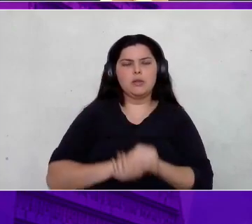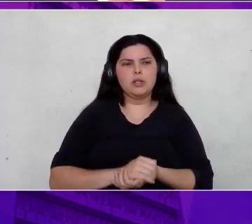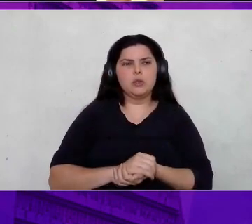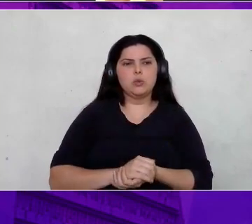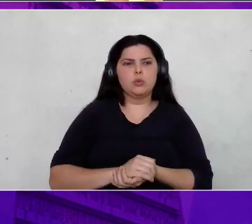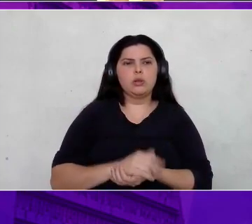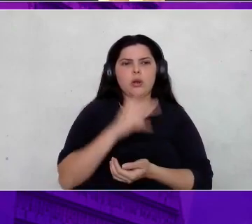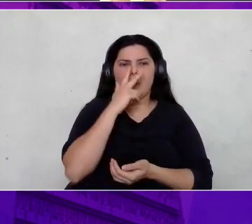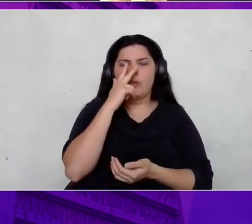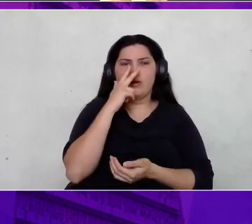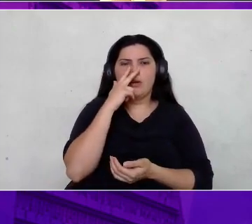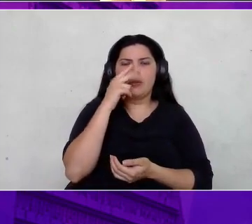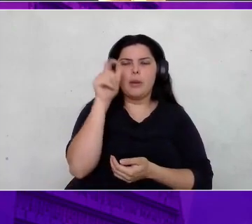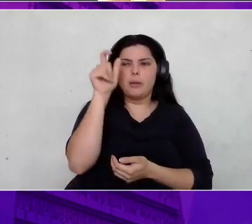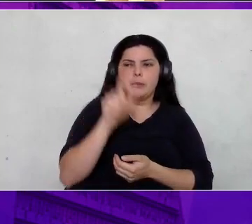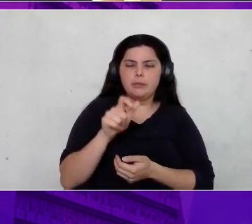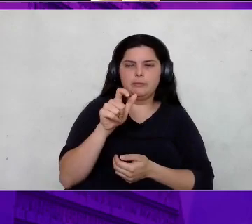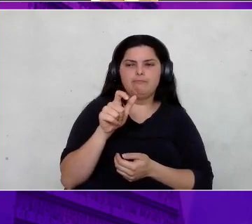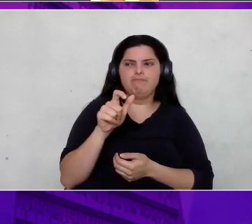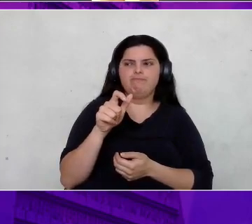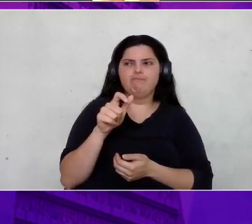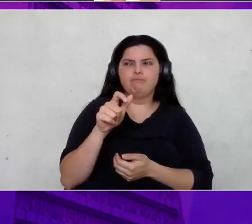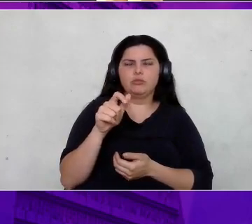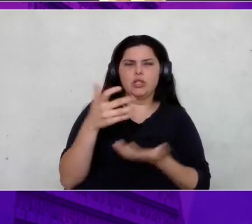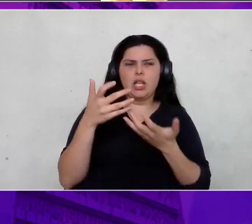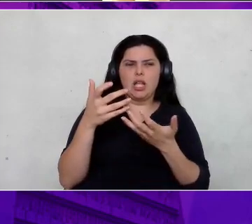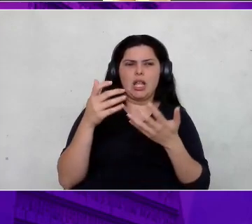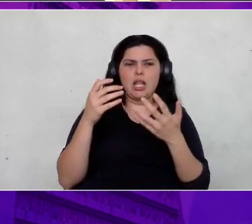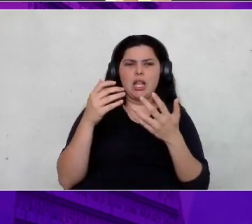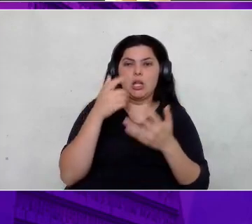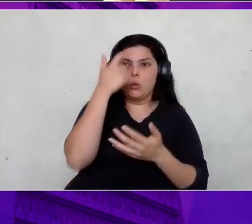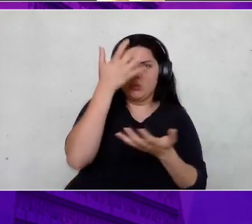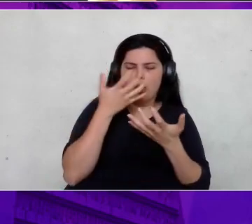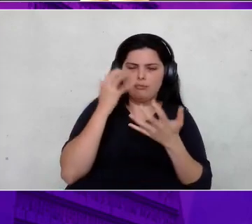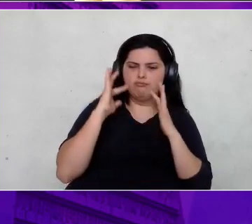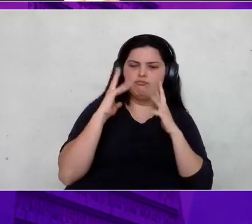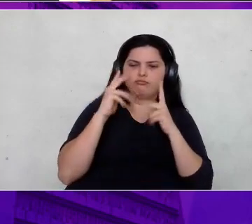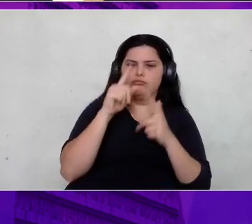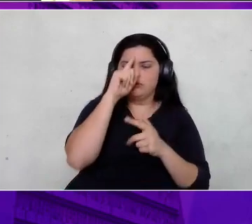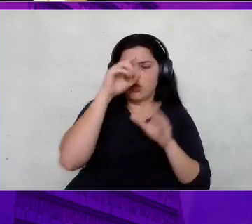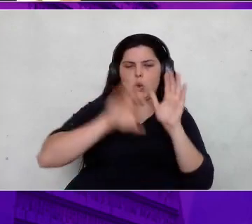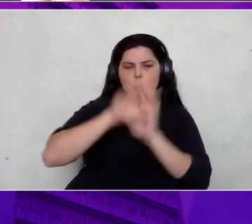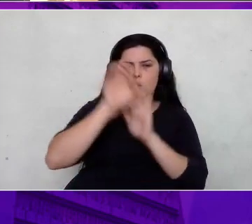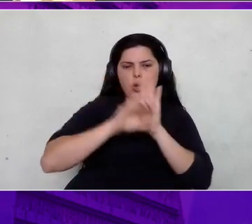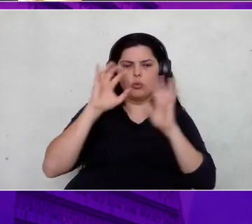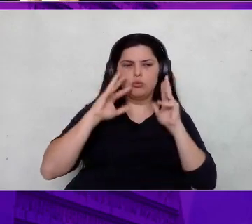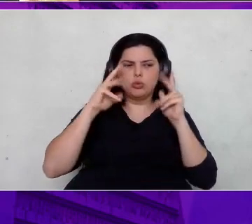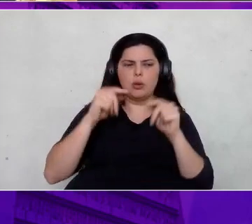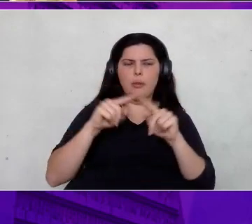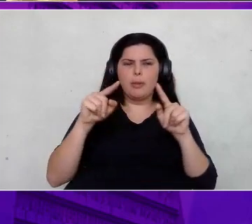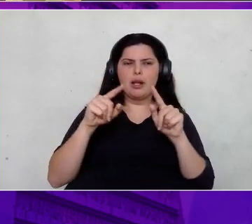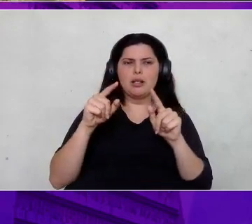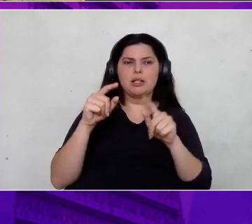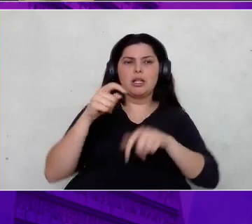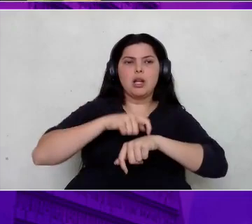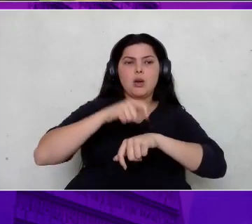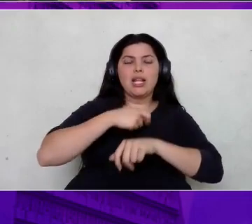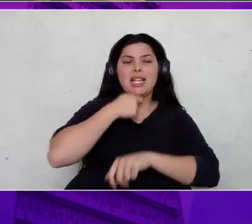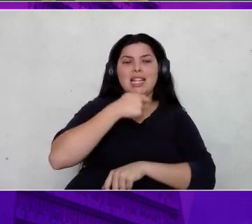ser o leão. Eu mando o currículo de leão. Aí chega na hora da entrevista.